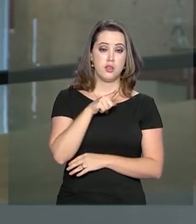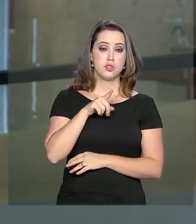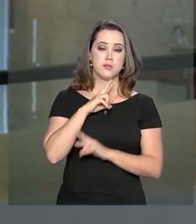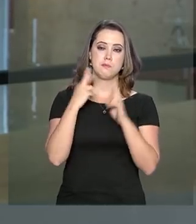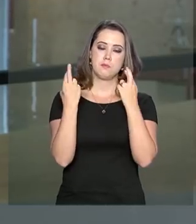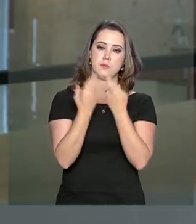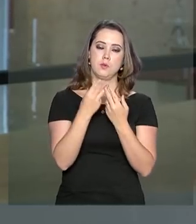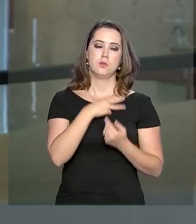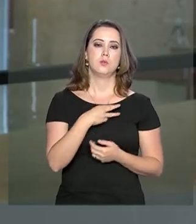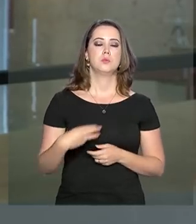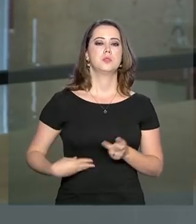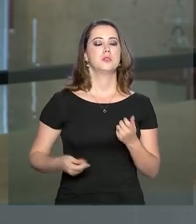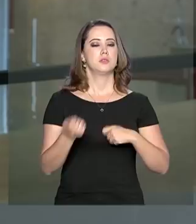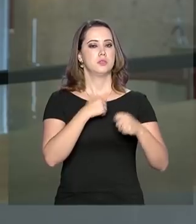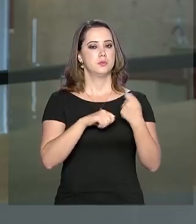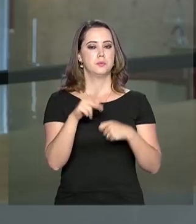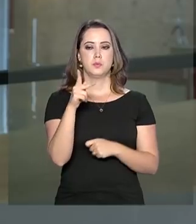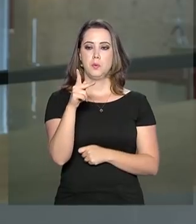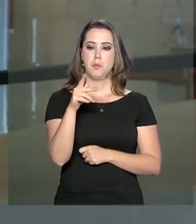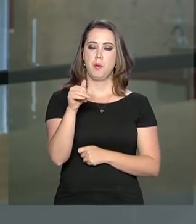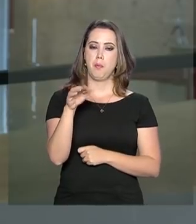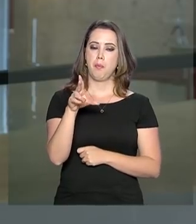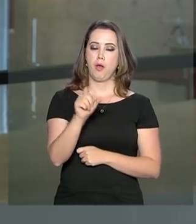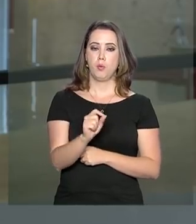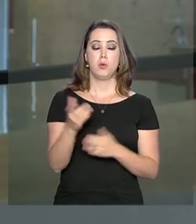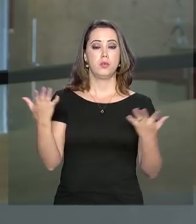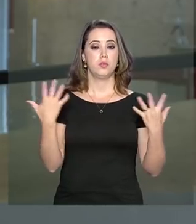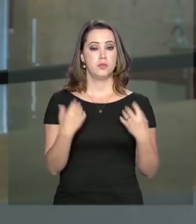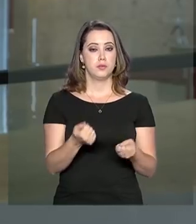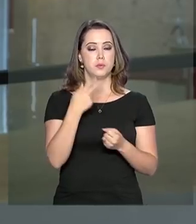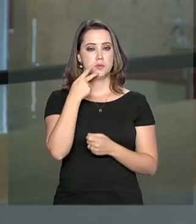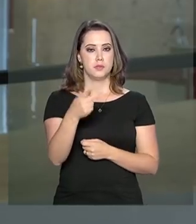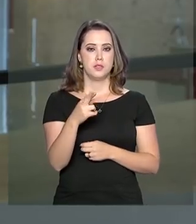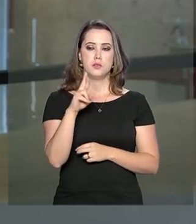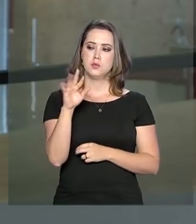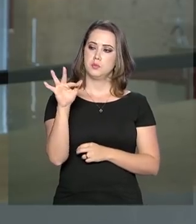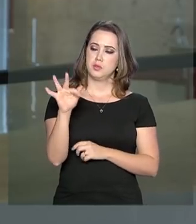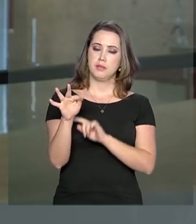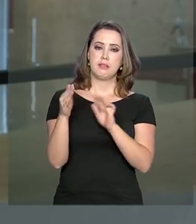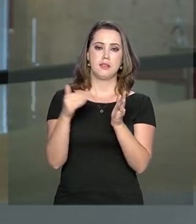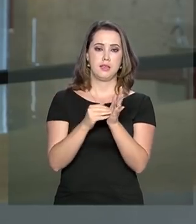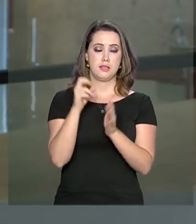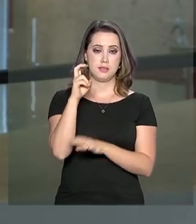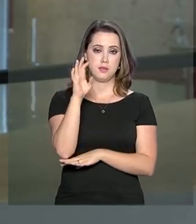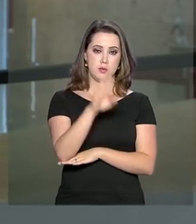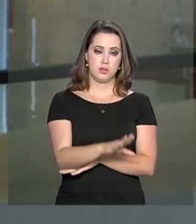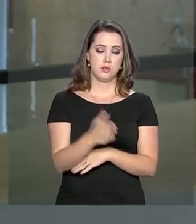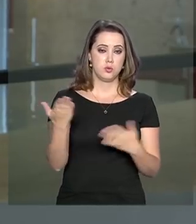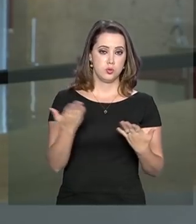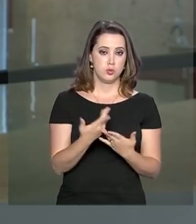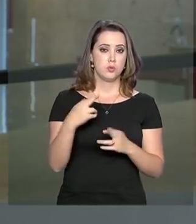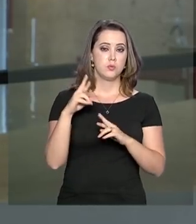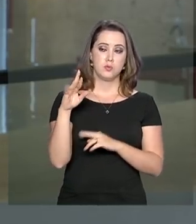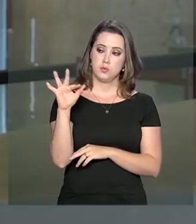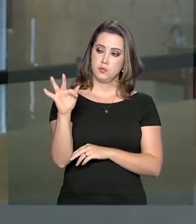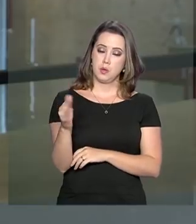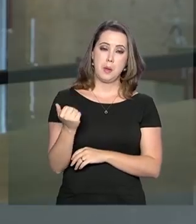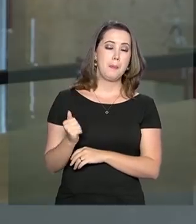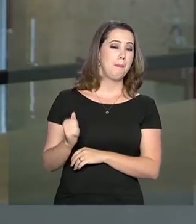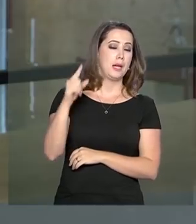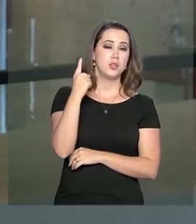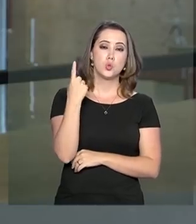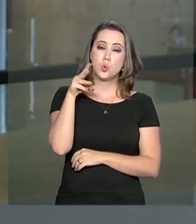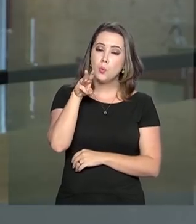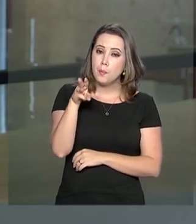agora vamos falar sobre Receita Federal. Até às 5h da tarde de hoje, a Receita Federal recebeu mais de 1